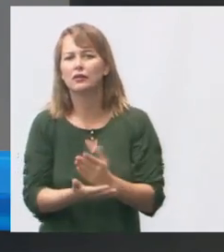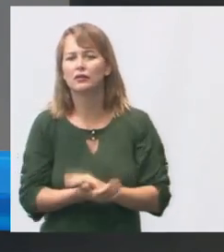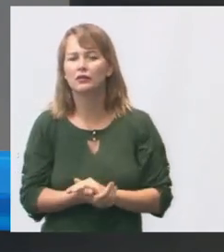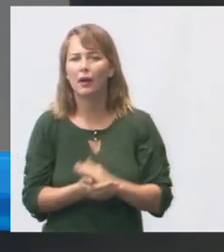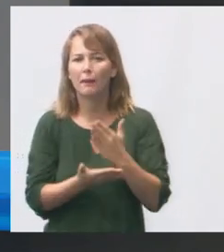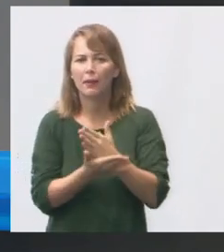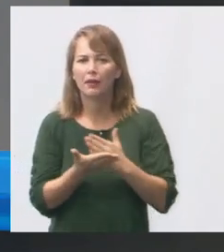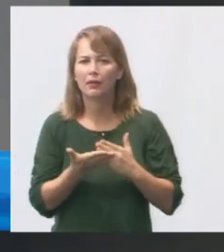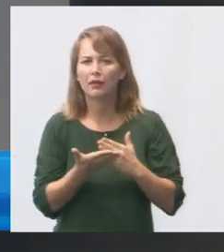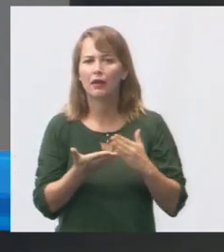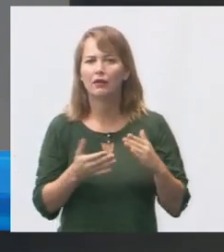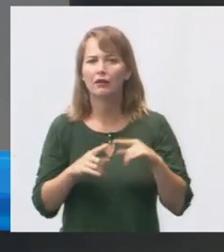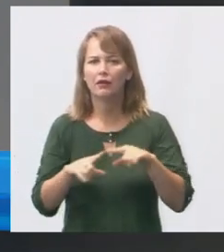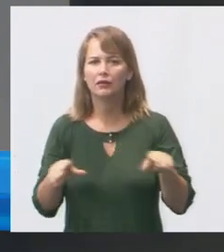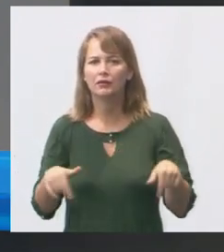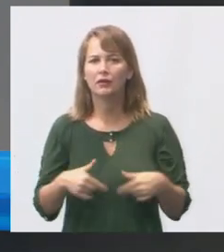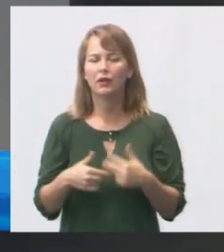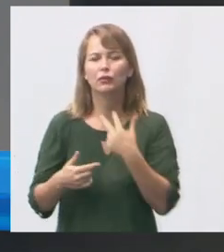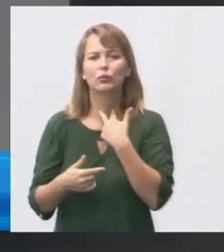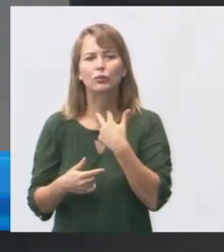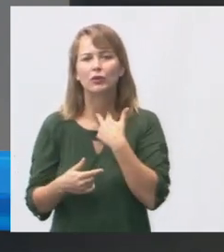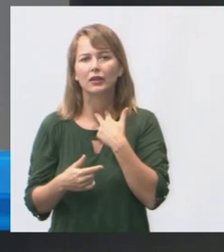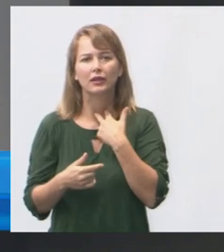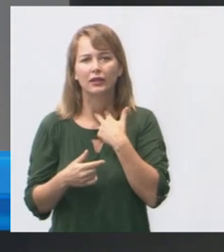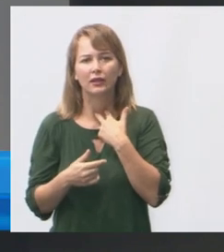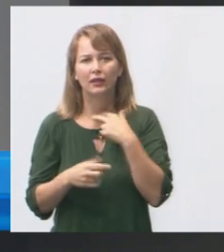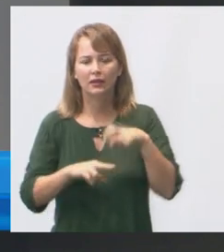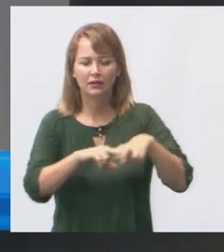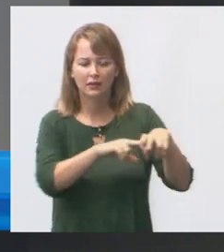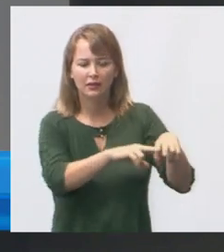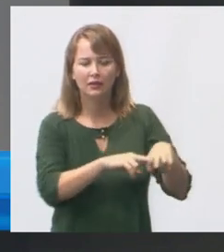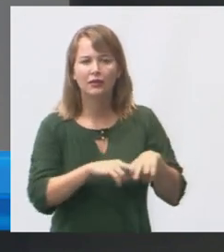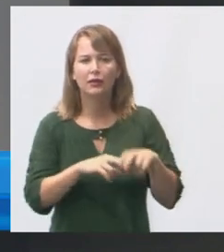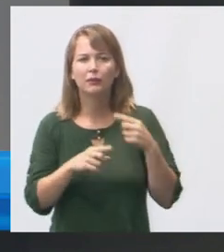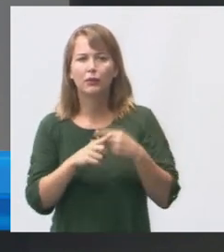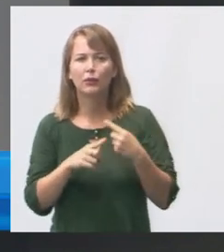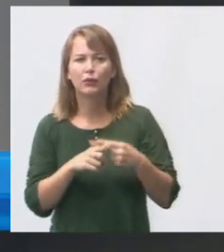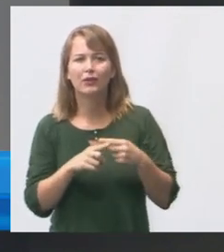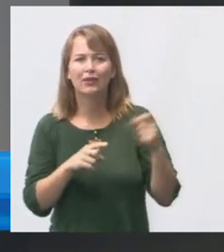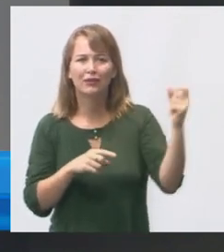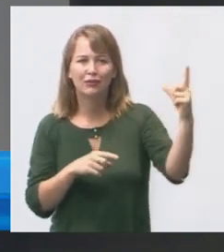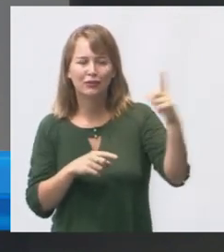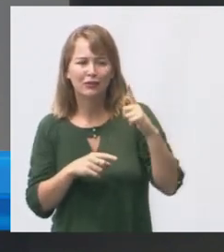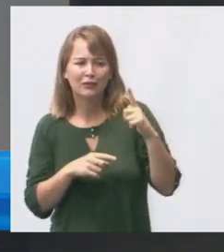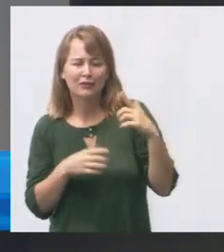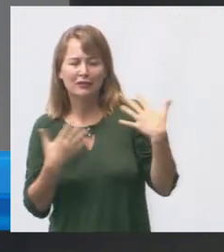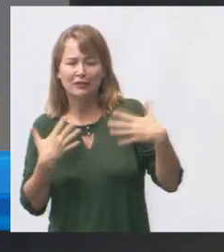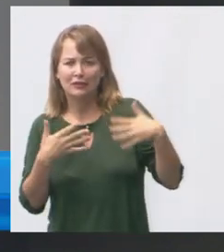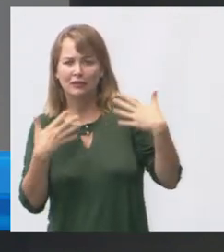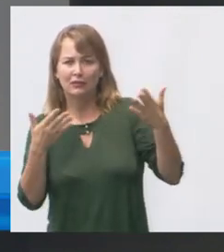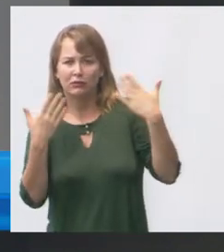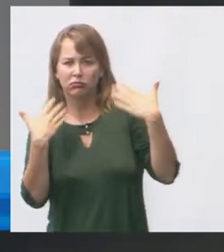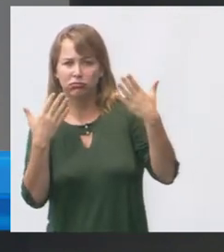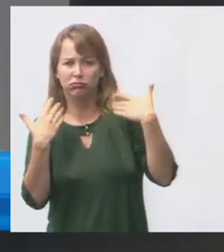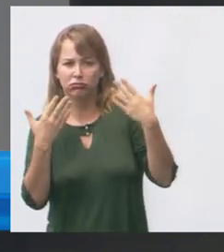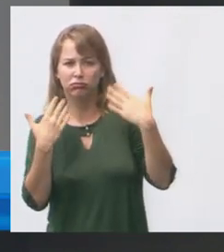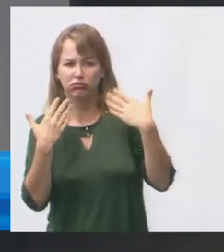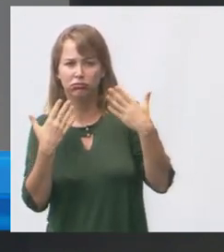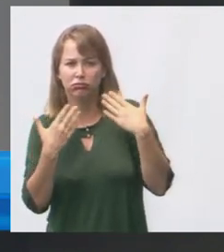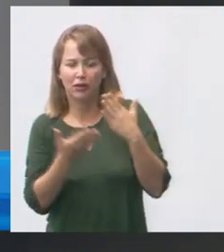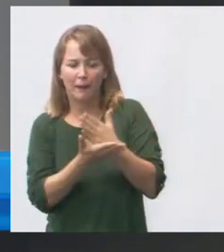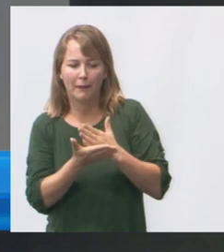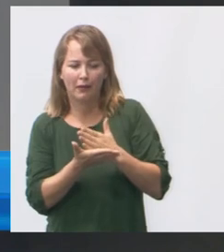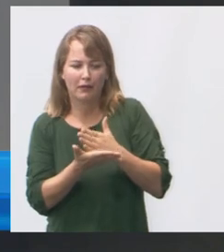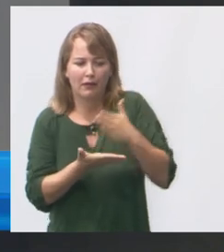metade da sala não tinha como nem ter carteira porque o sol ficava senão o menino fritava dentro da sala então tem que ficar na outra